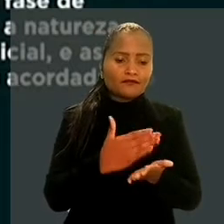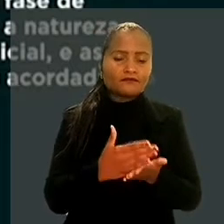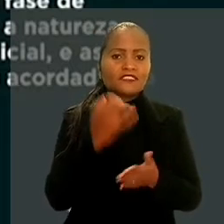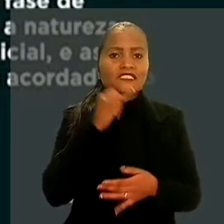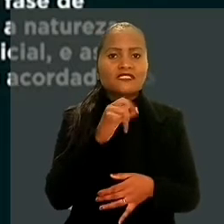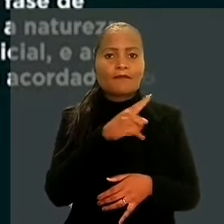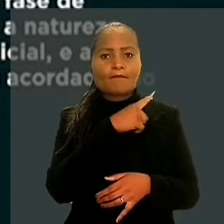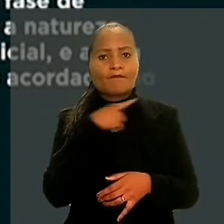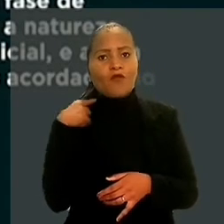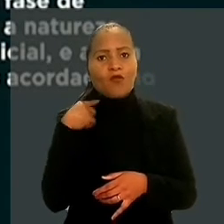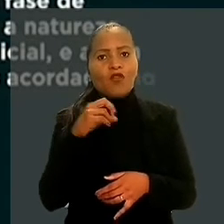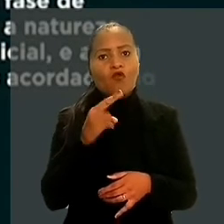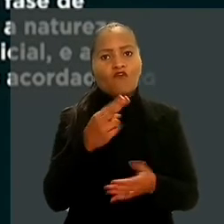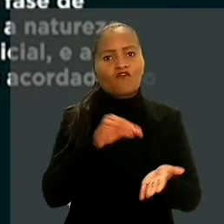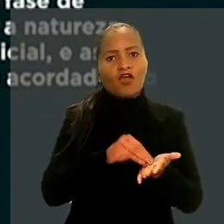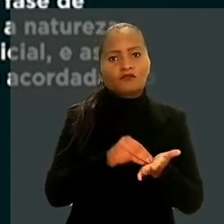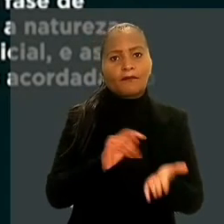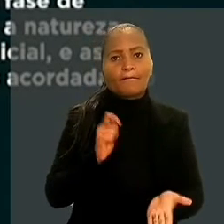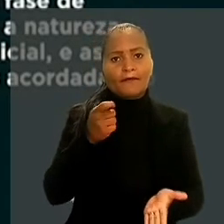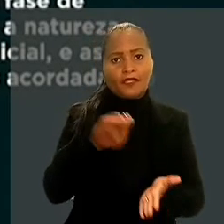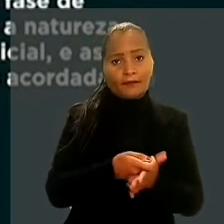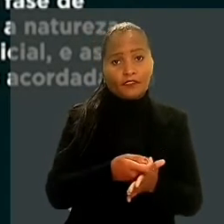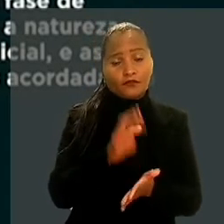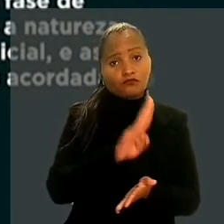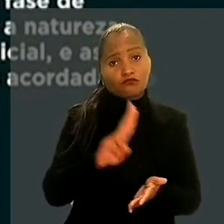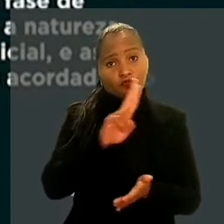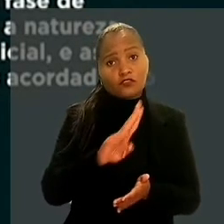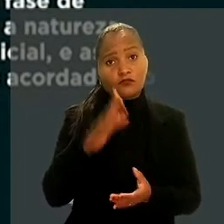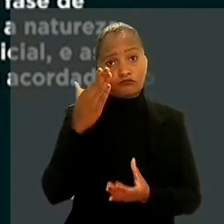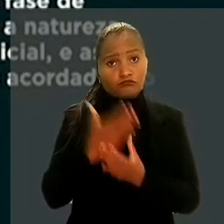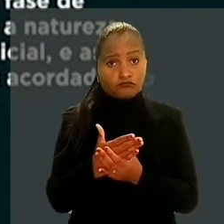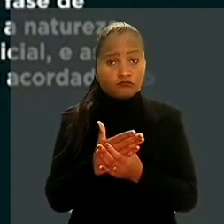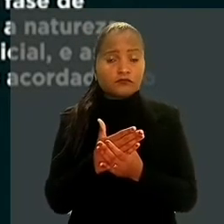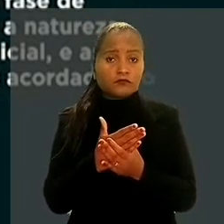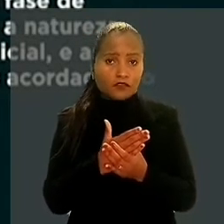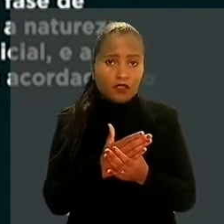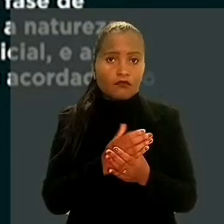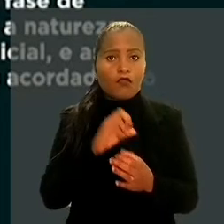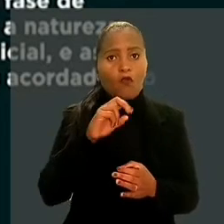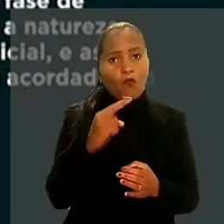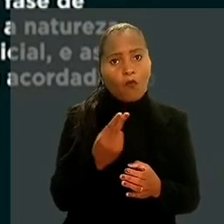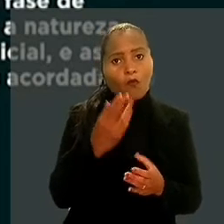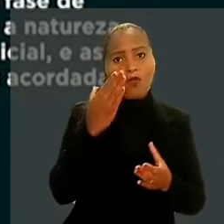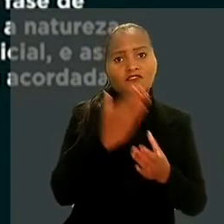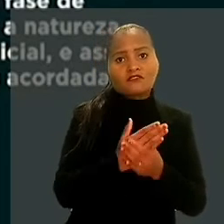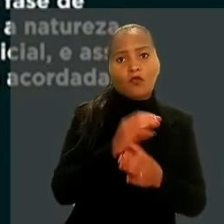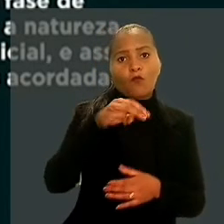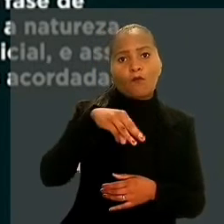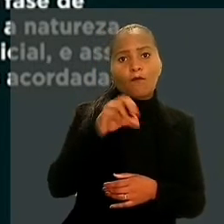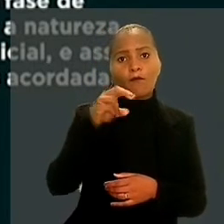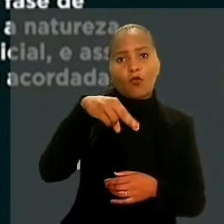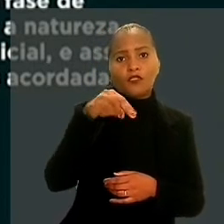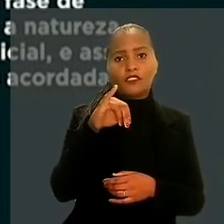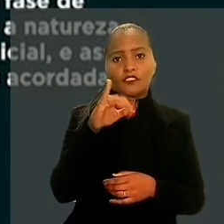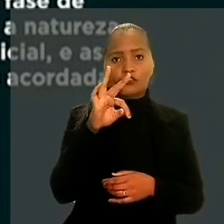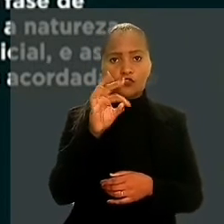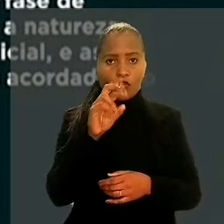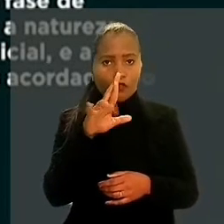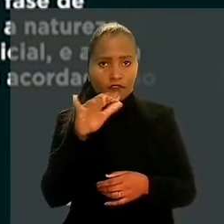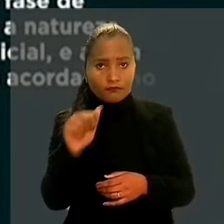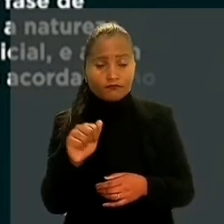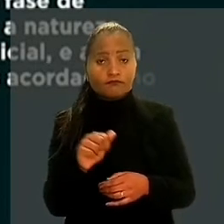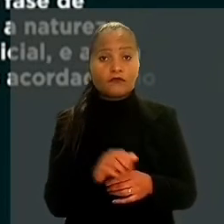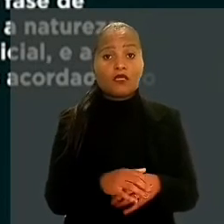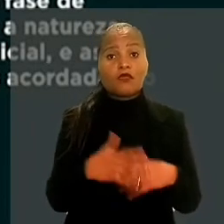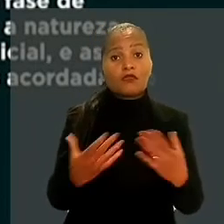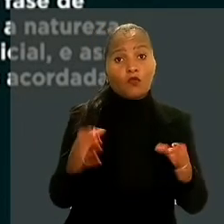parte, no caso de mora ou inadimplemento por meio de ação, para essa finalidade ou de ação monitória. E